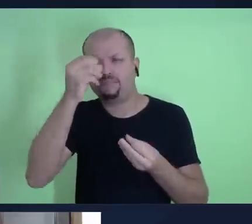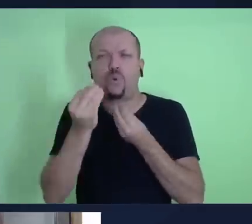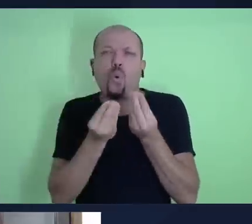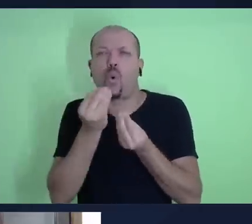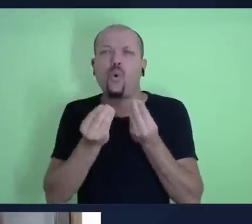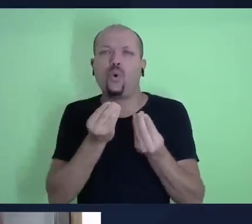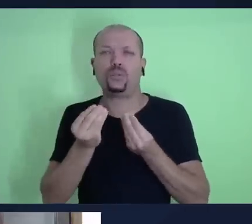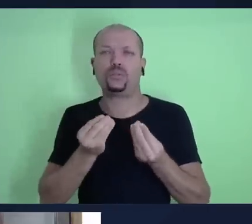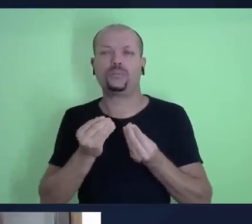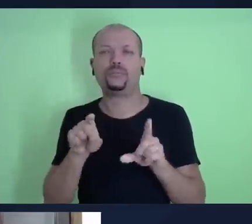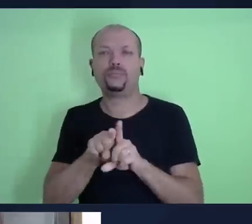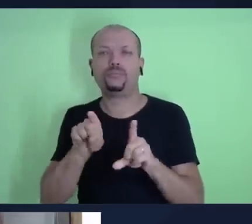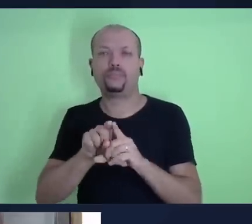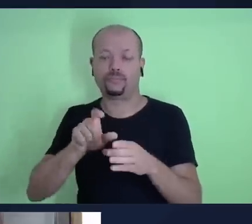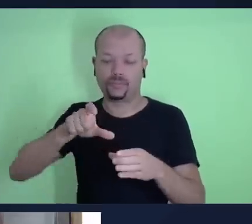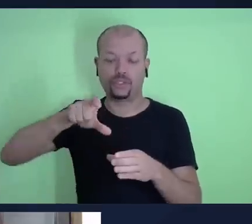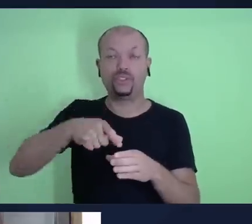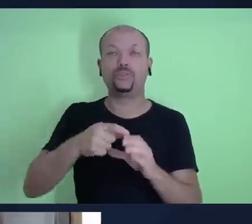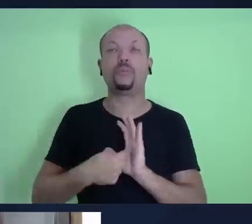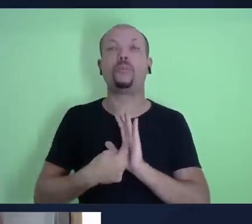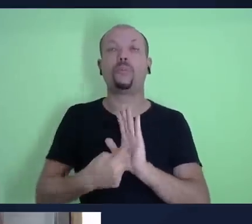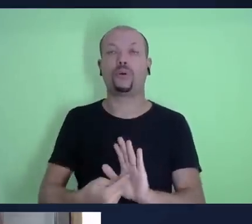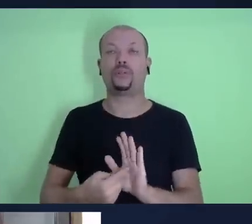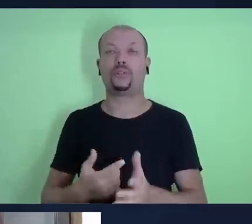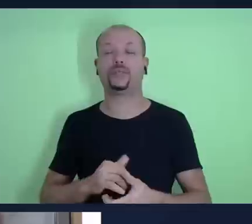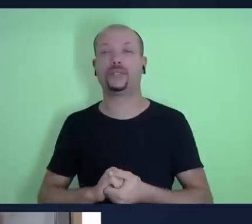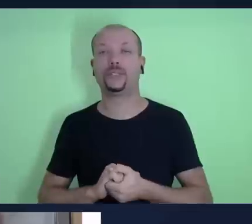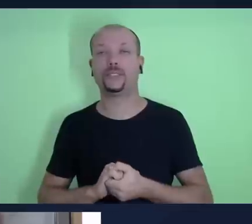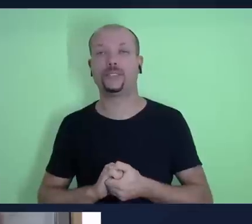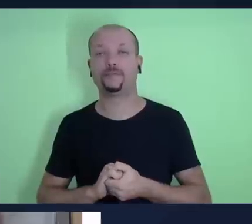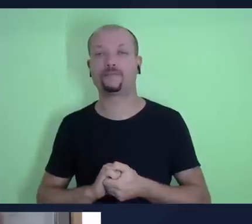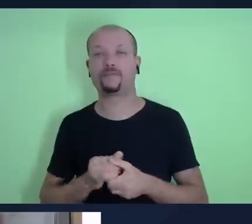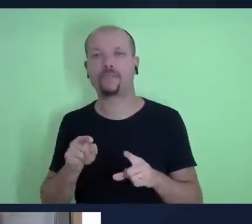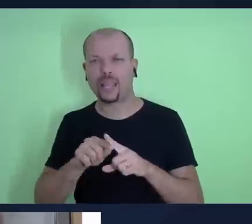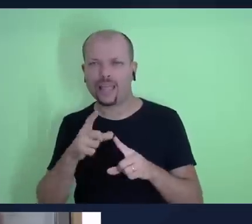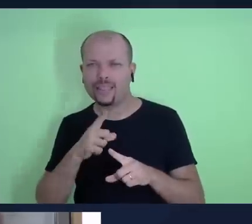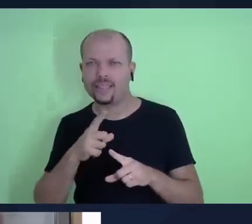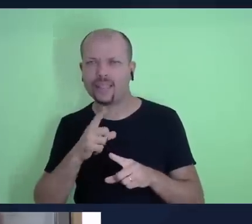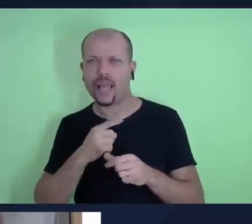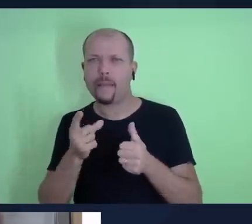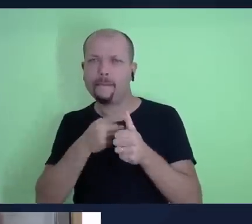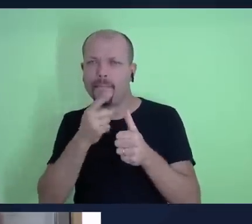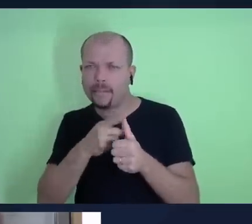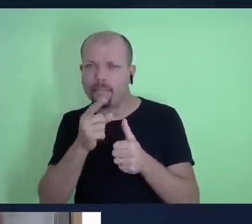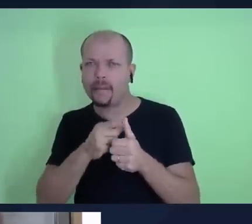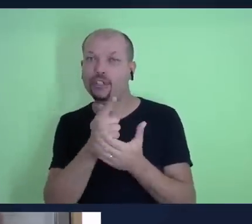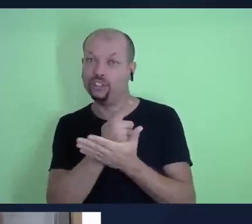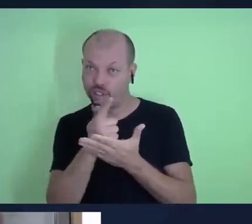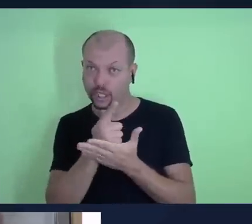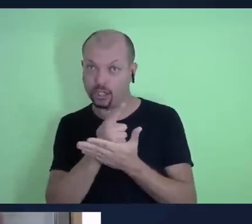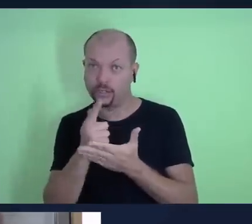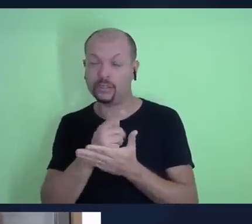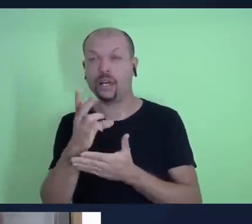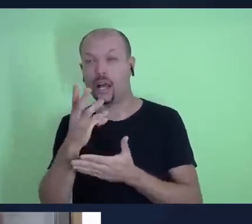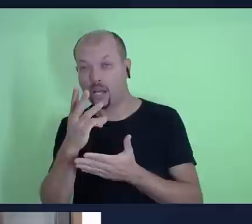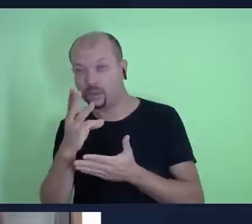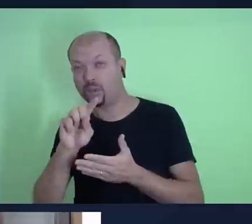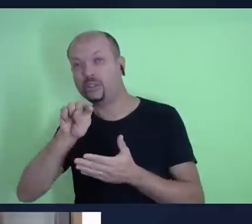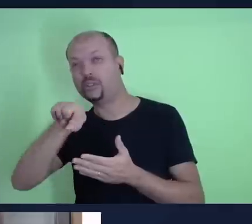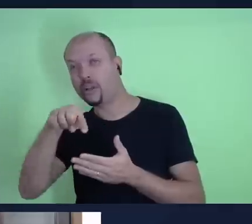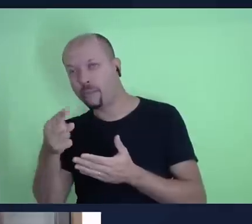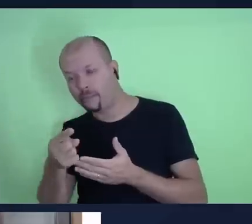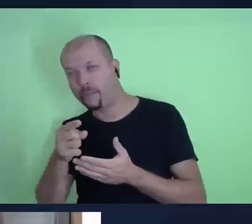o dízimo aparece? Há uma ocorrência primeira em Gênesis 14, depois uma outra